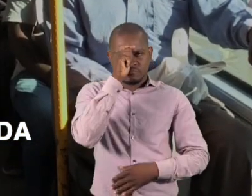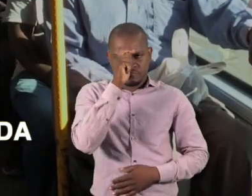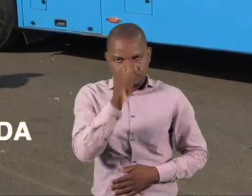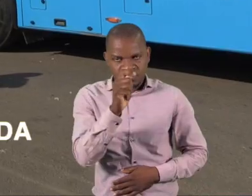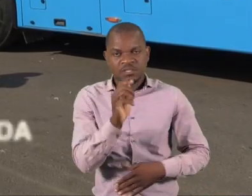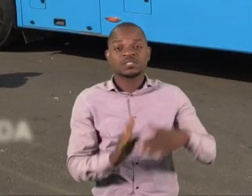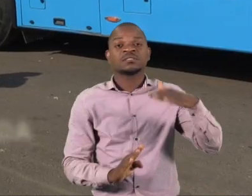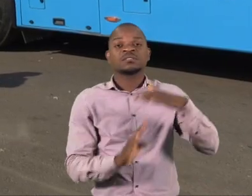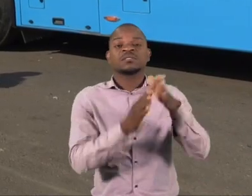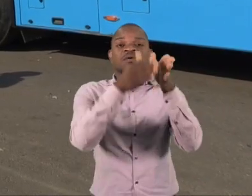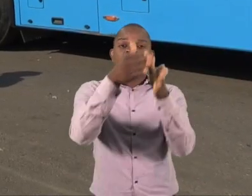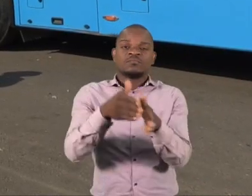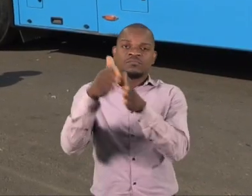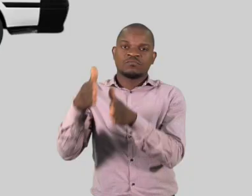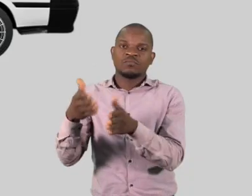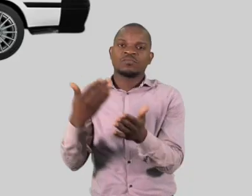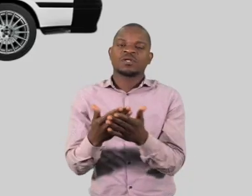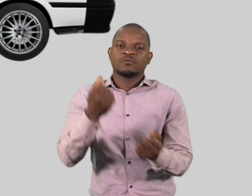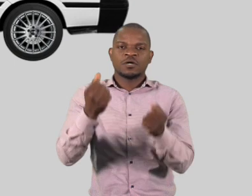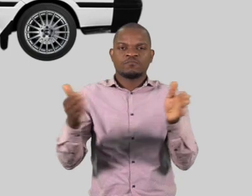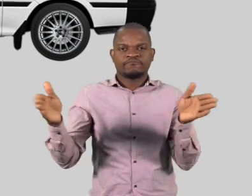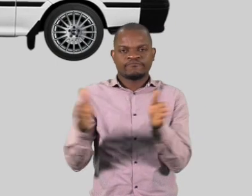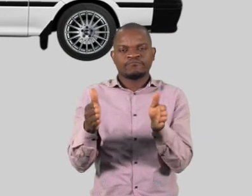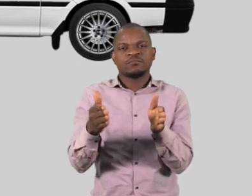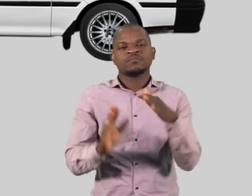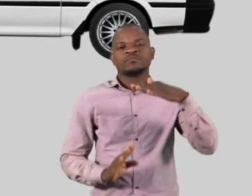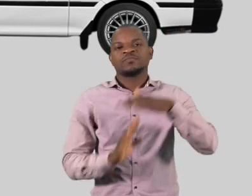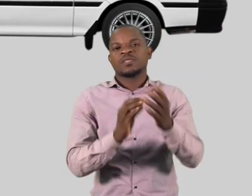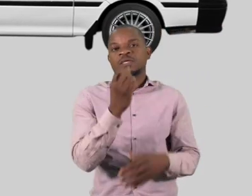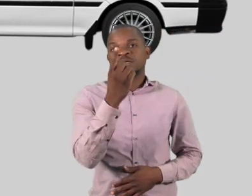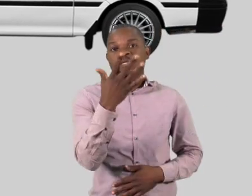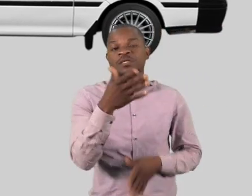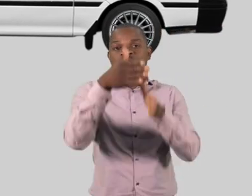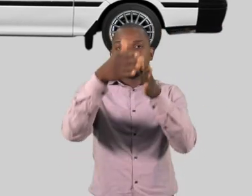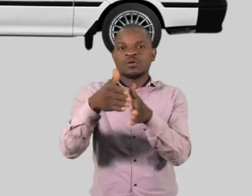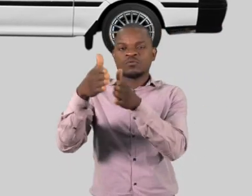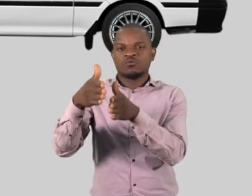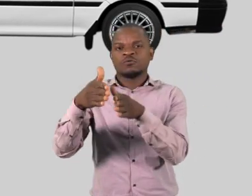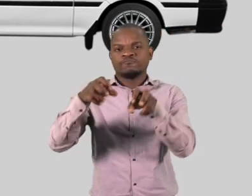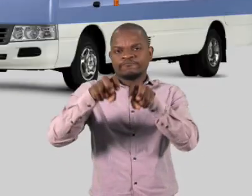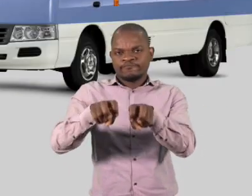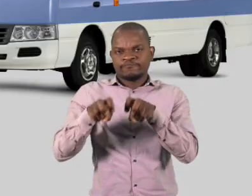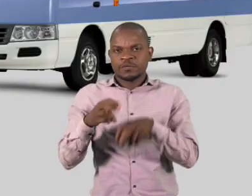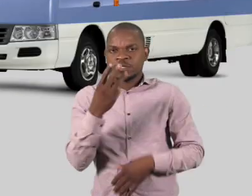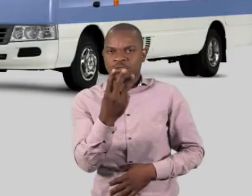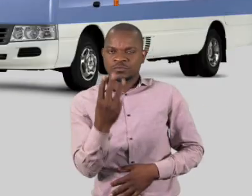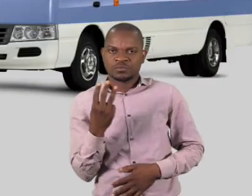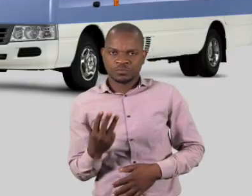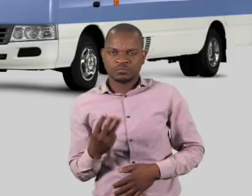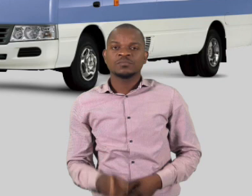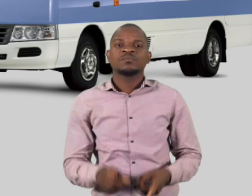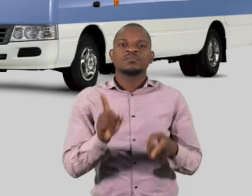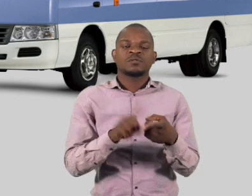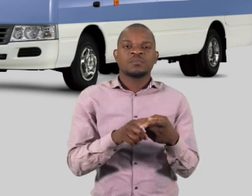cada tipo de viatura. As viaturas pequenas devem ter um máximo de 15 pessoas, sendo 3 em cada banco. Nas viaturas